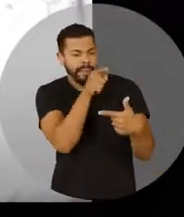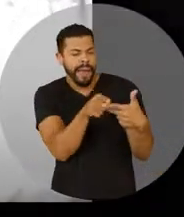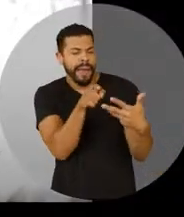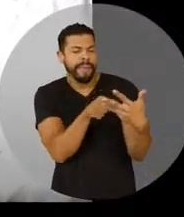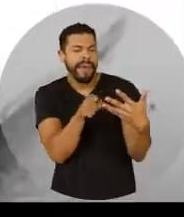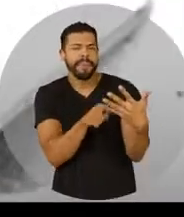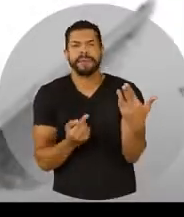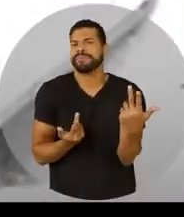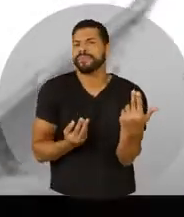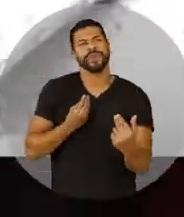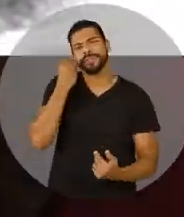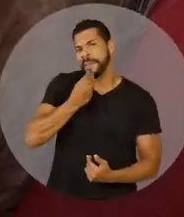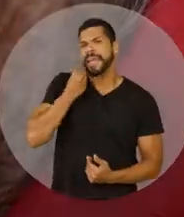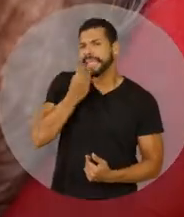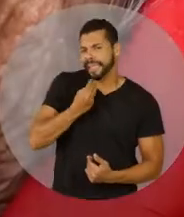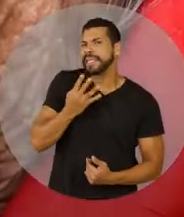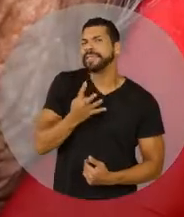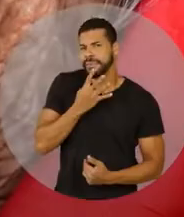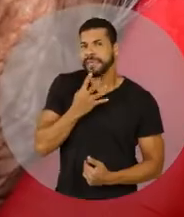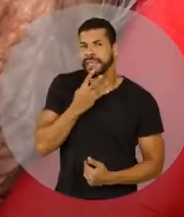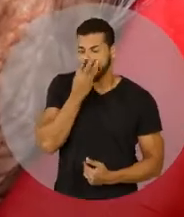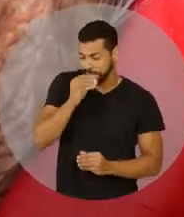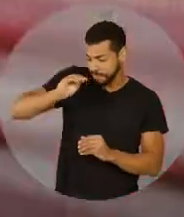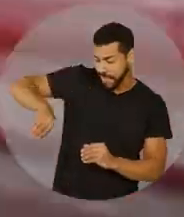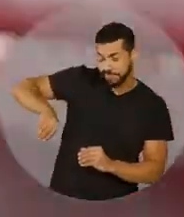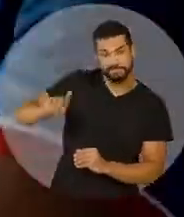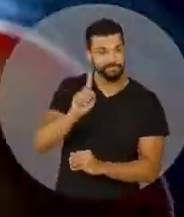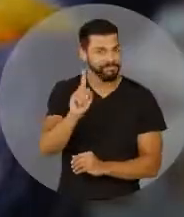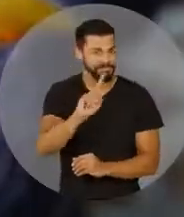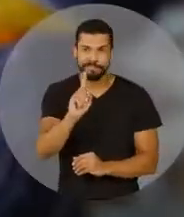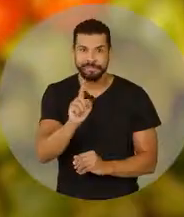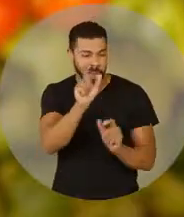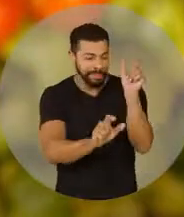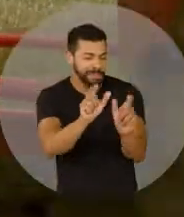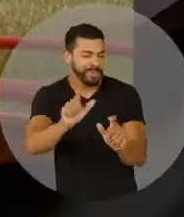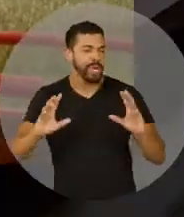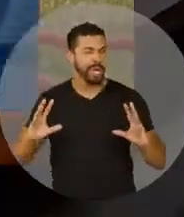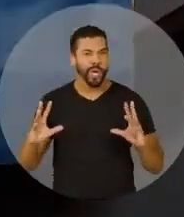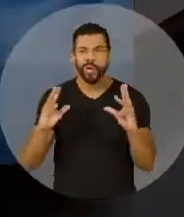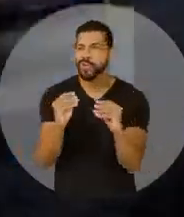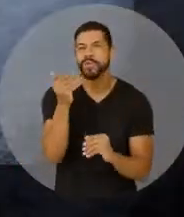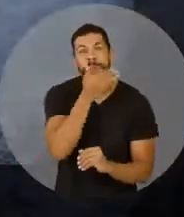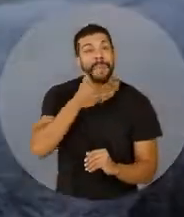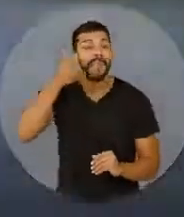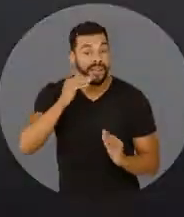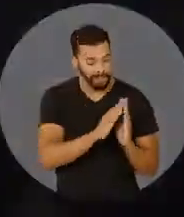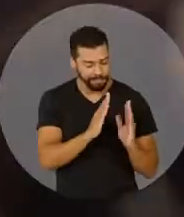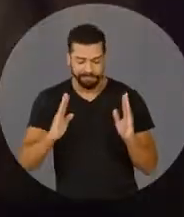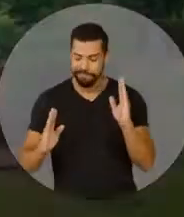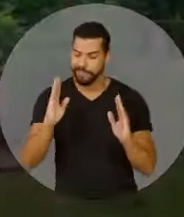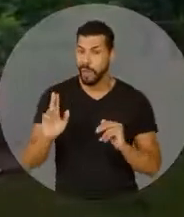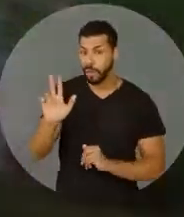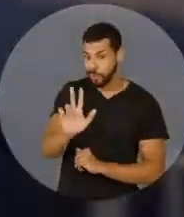nossos problemas porque viveu o mesmo. Por isso, não deixou ninguém pra trás. Do pequeno ao grande, todos melhoraram de